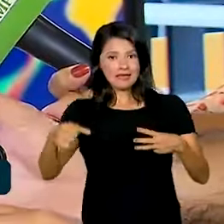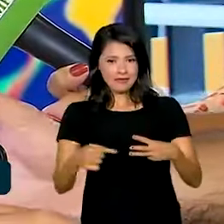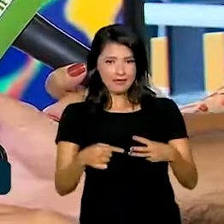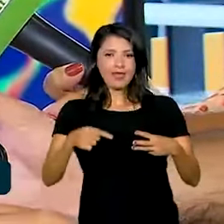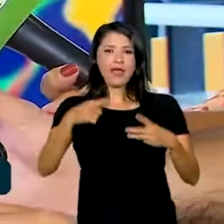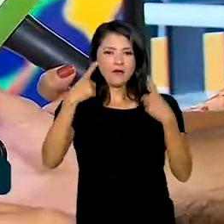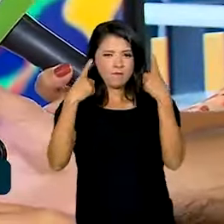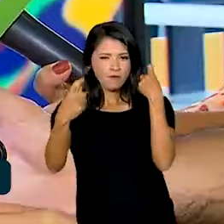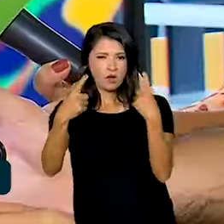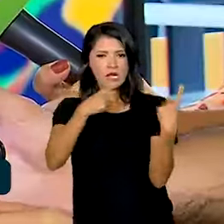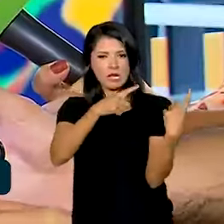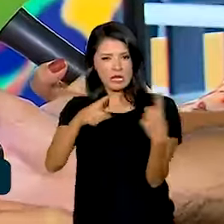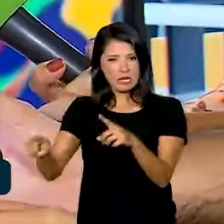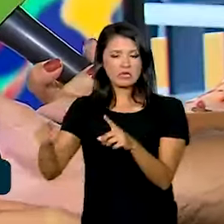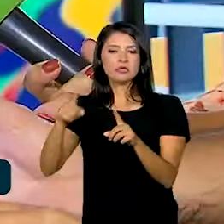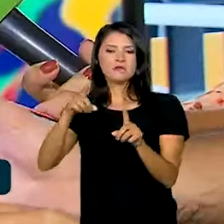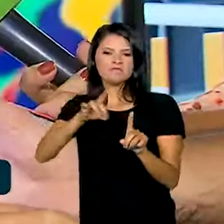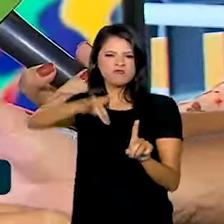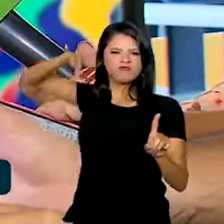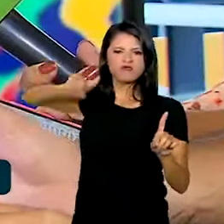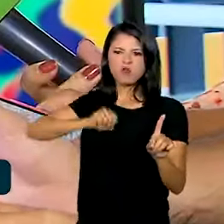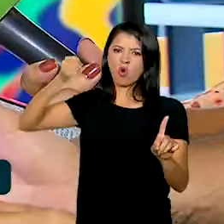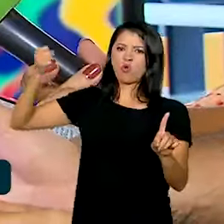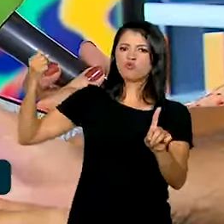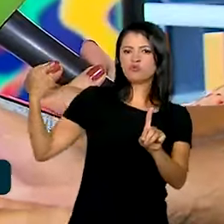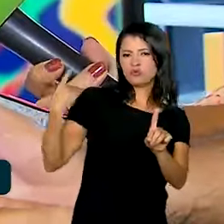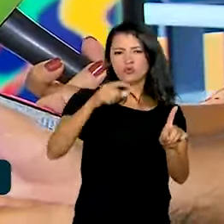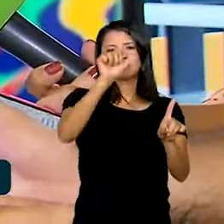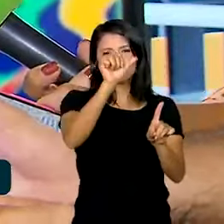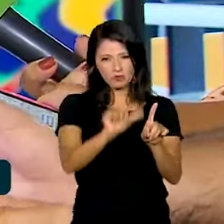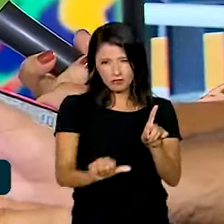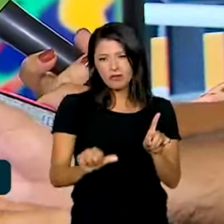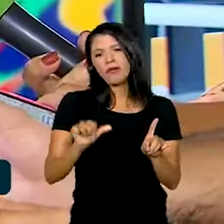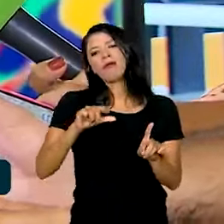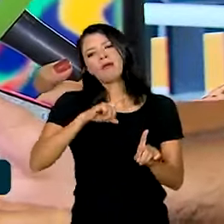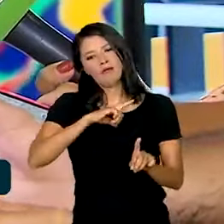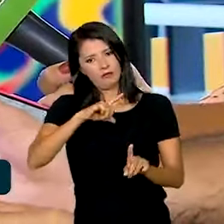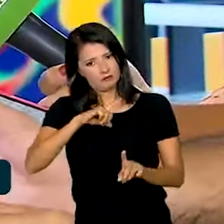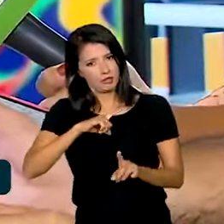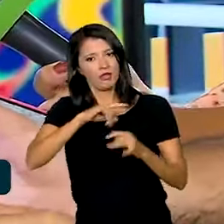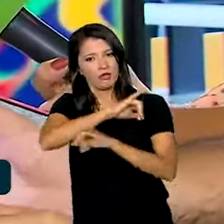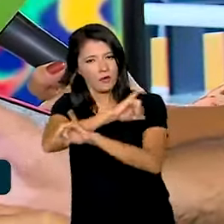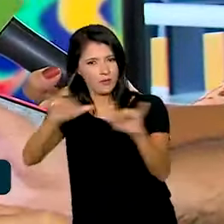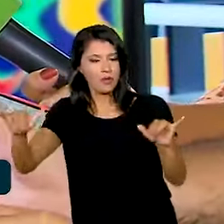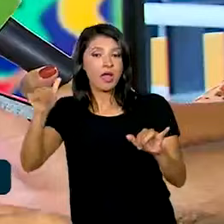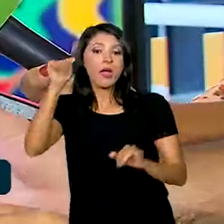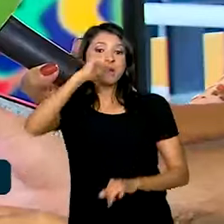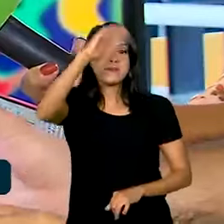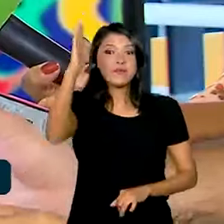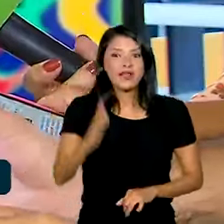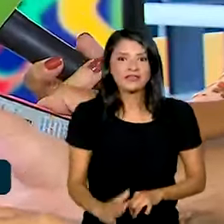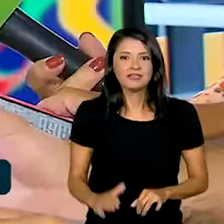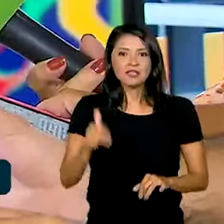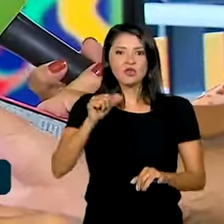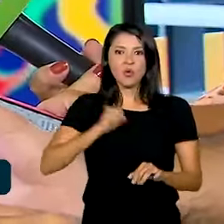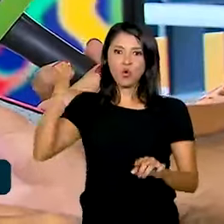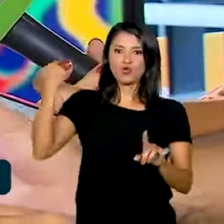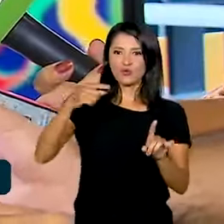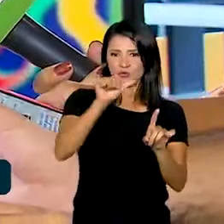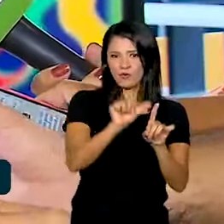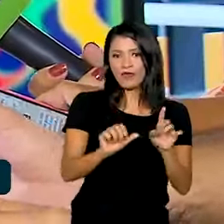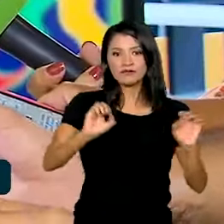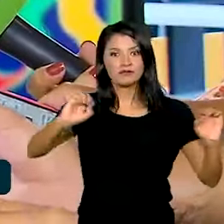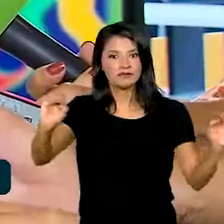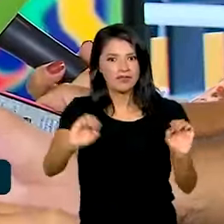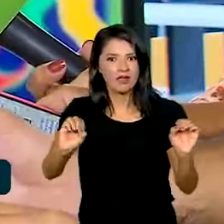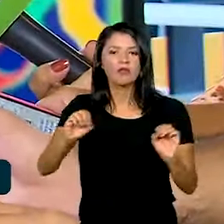violência e do enfrentamento à misoginia, nós temos aqui a campanha Brasil Sem Misoginia, que tem 139